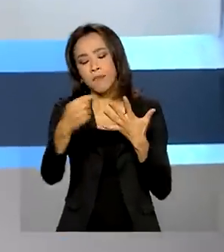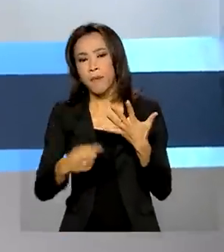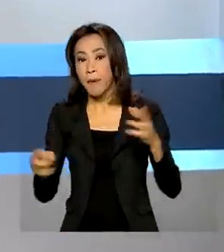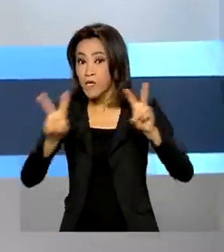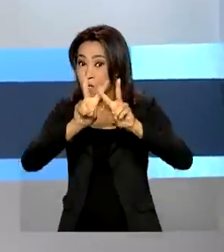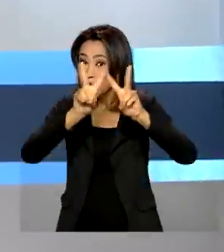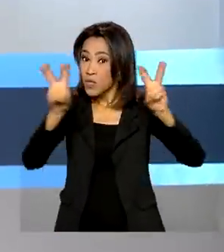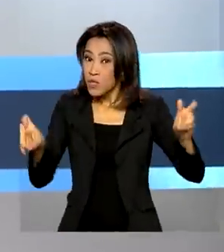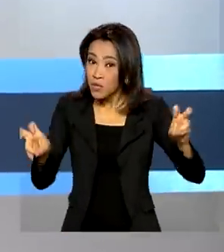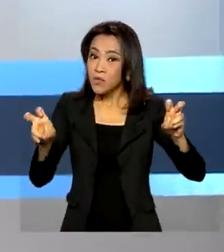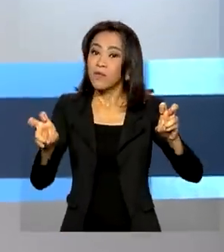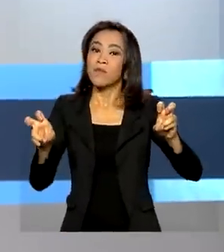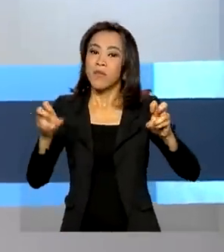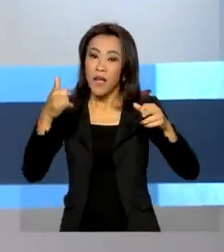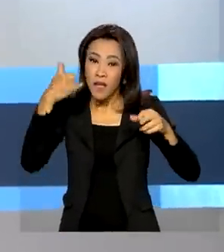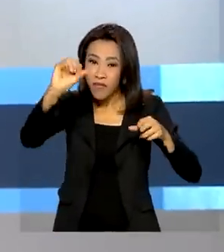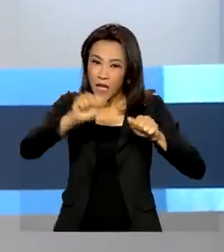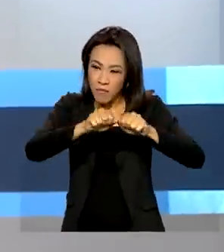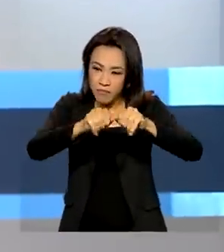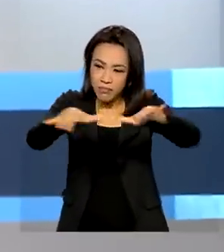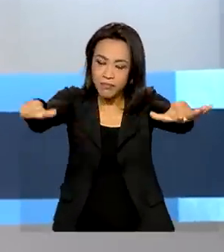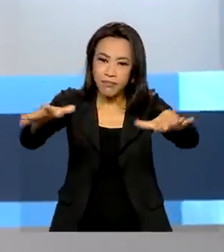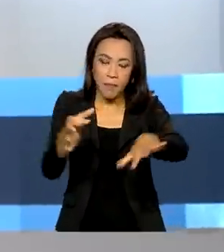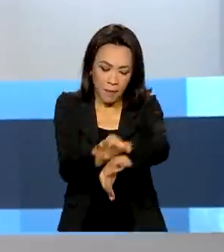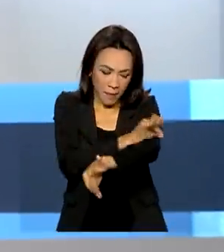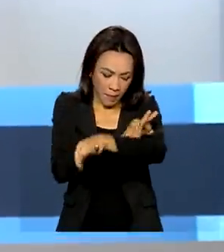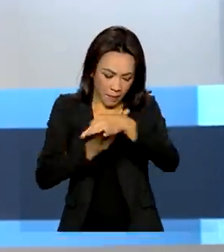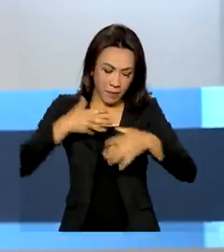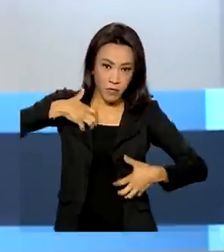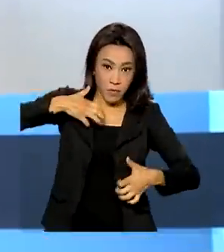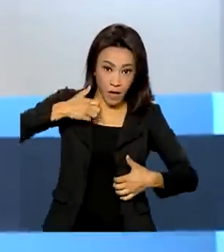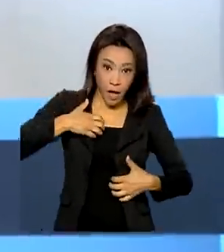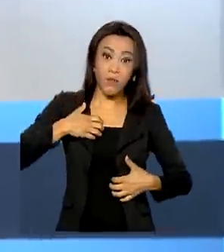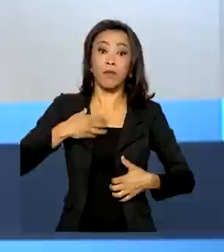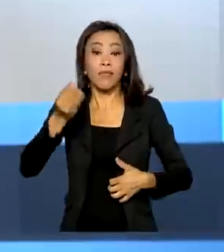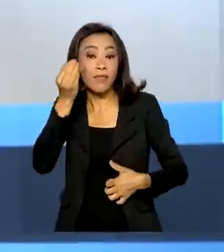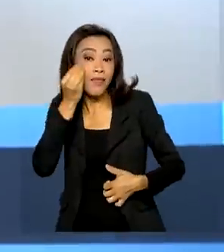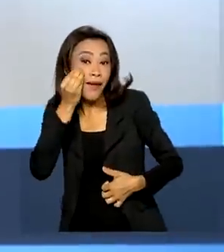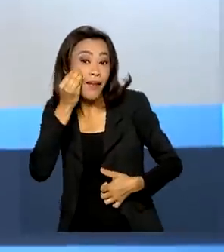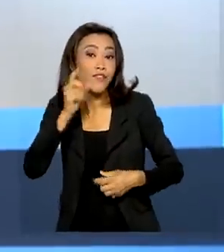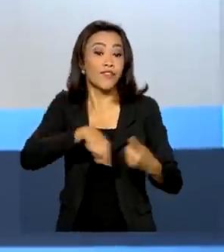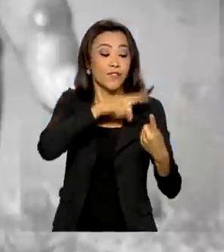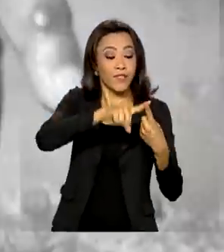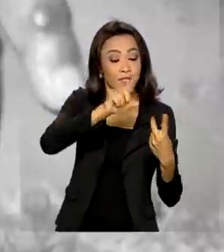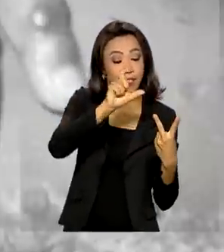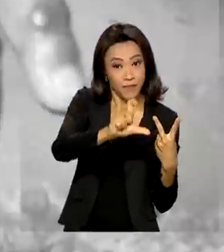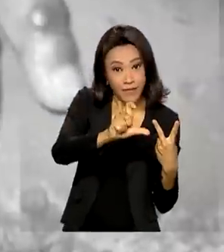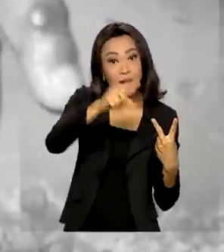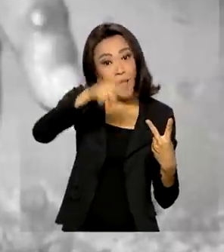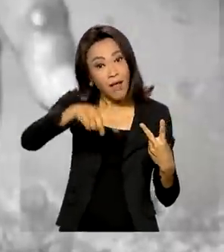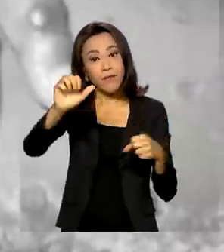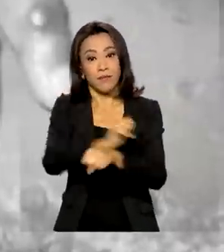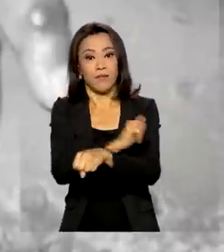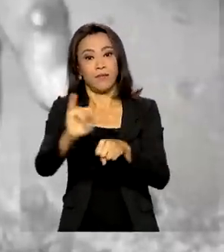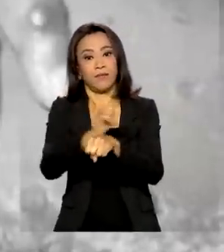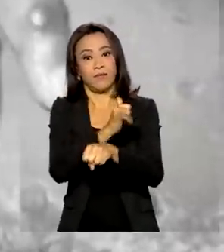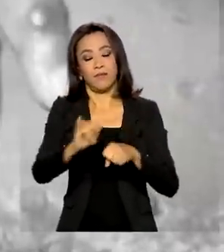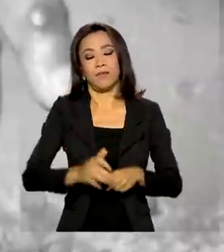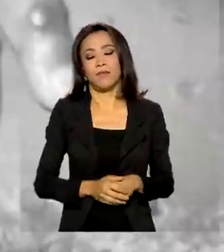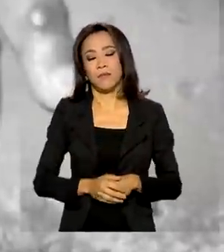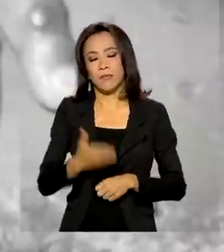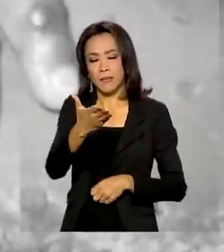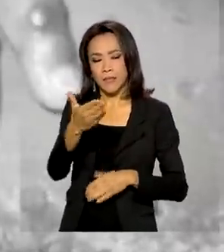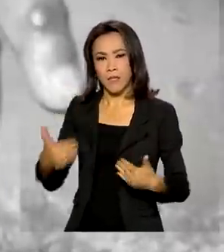varíola dos macacos no país. Kits de testagem e vacinas estão entre as ações. Segundo o